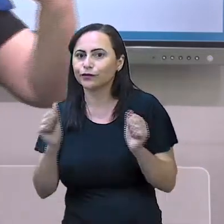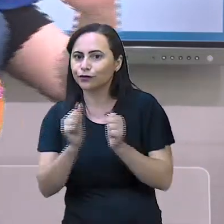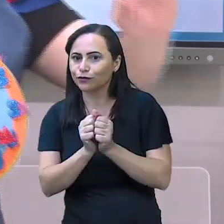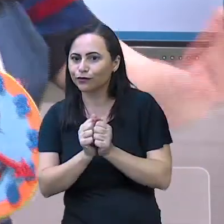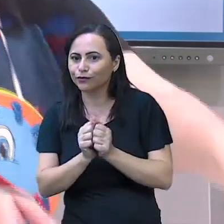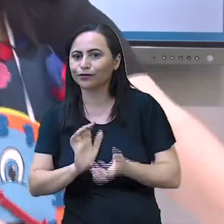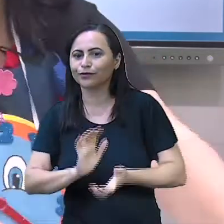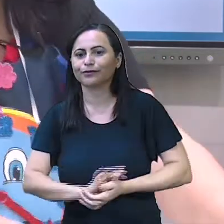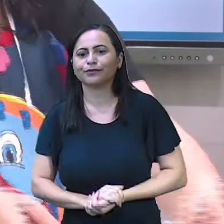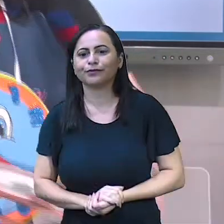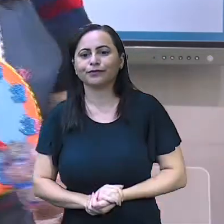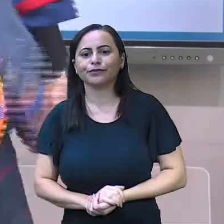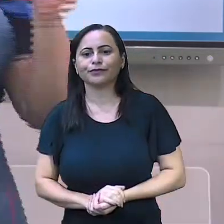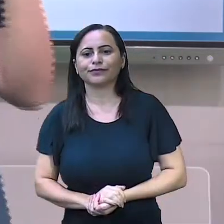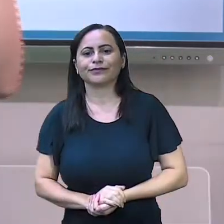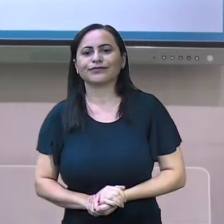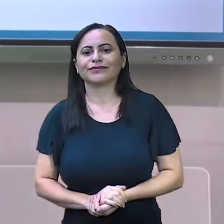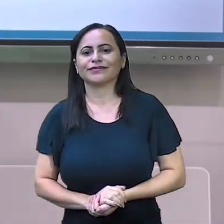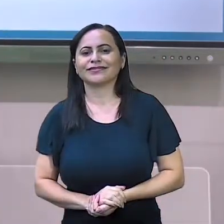Tcharam!